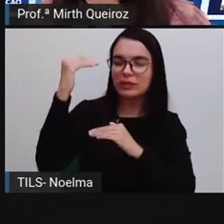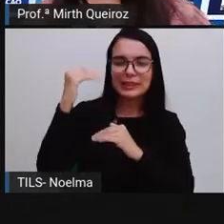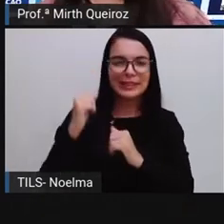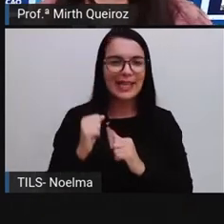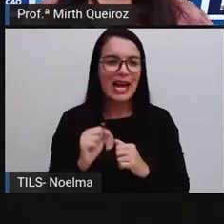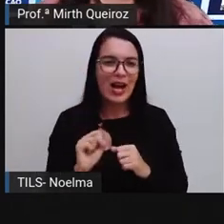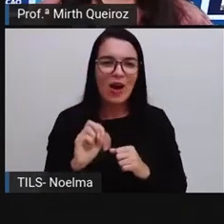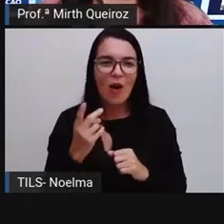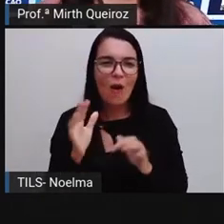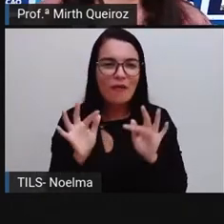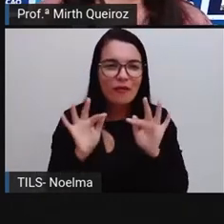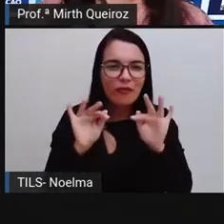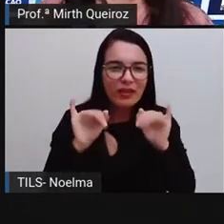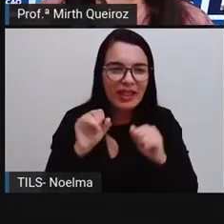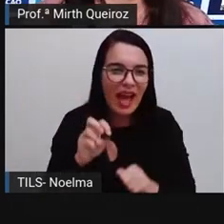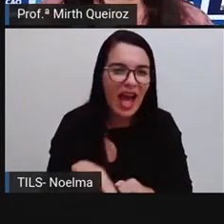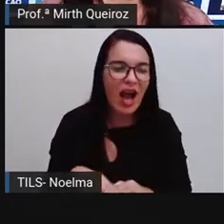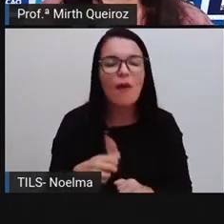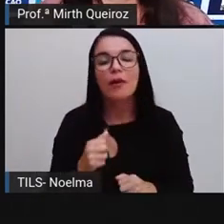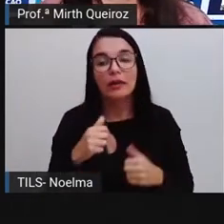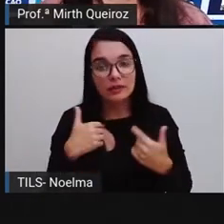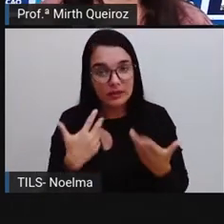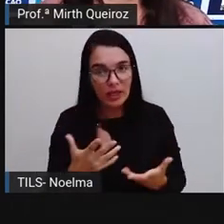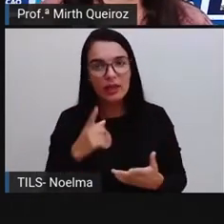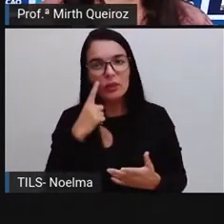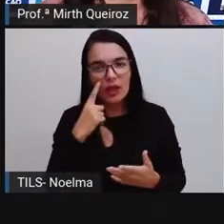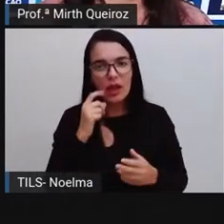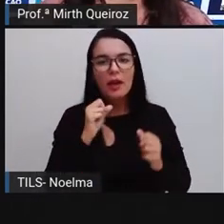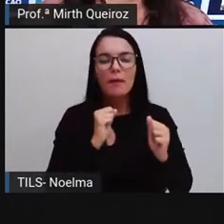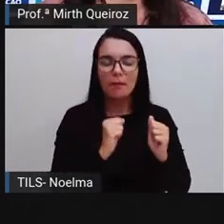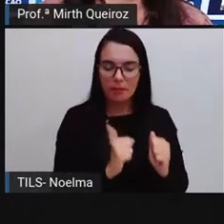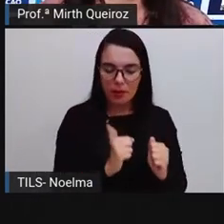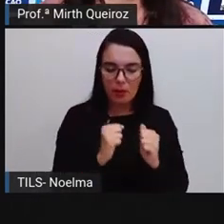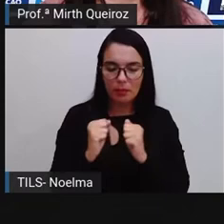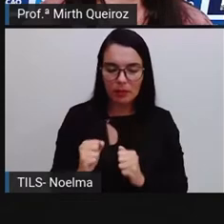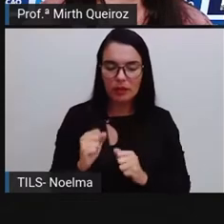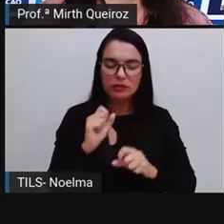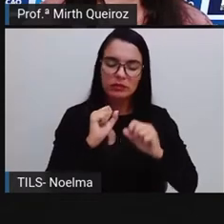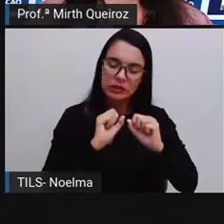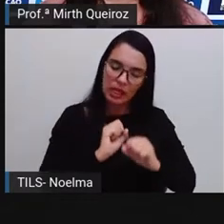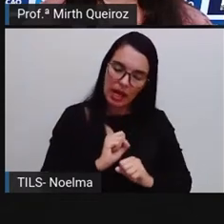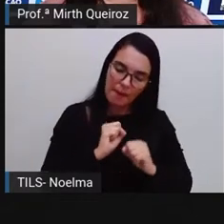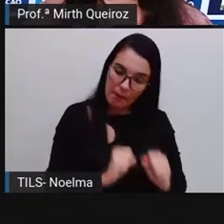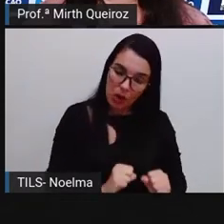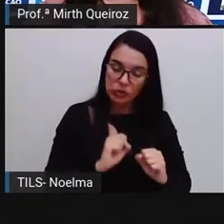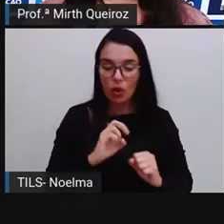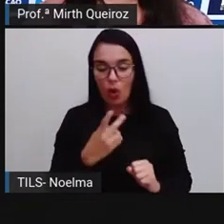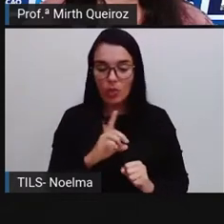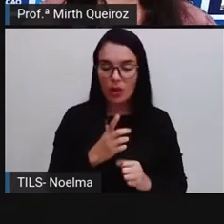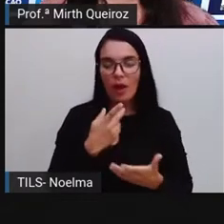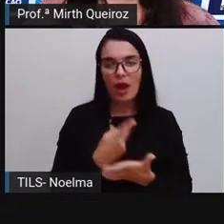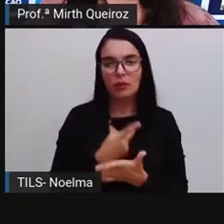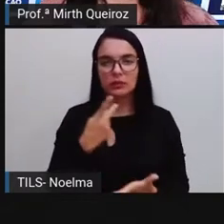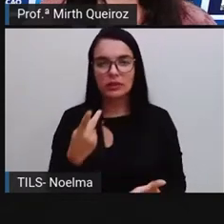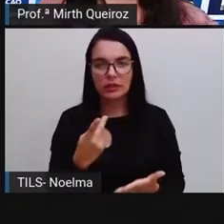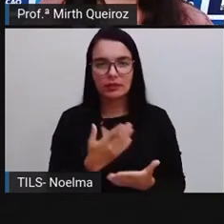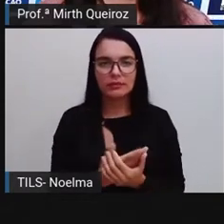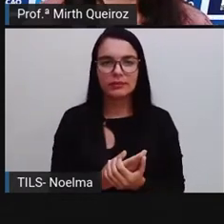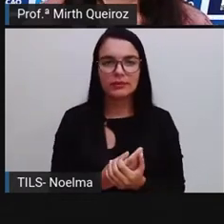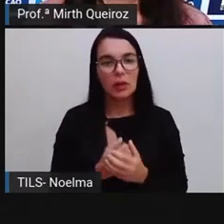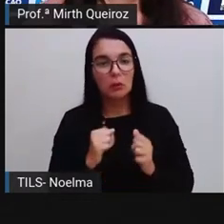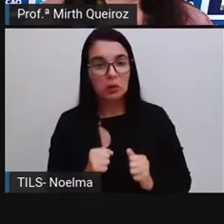final, tudo isso faz parte do que a gente chama de probabilidade, certo? São as